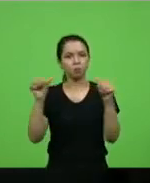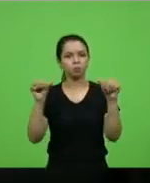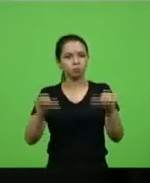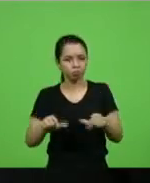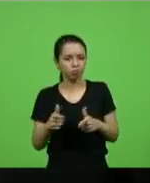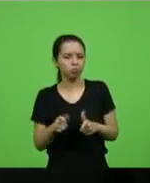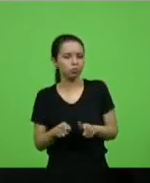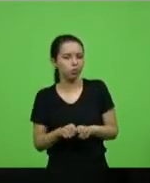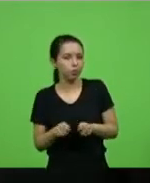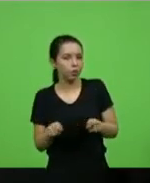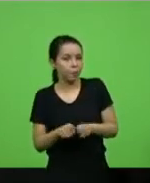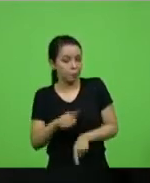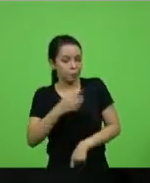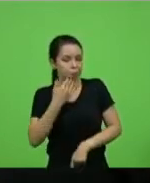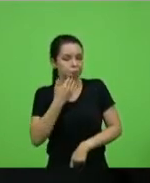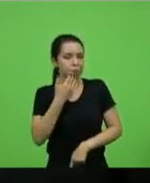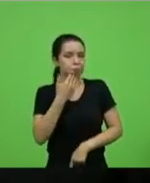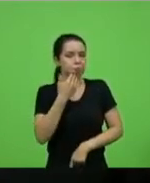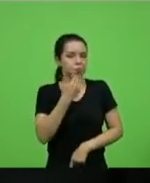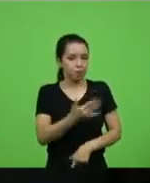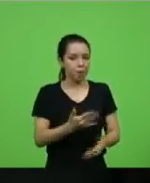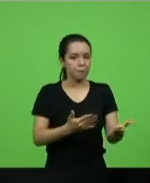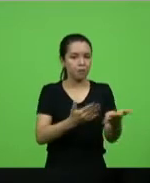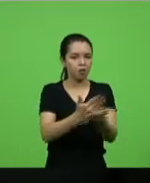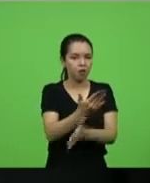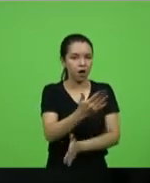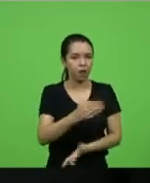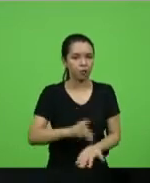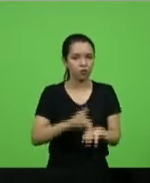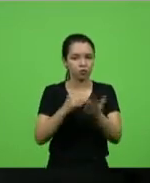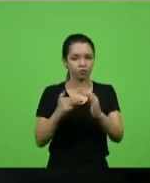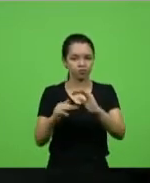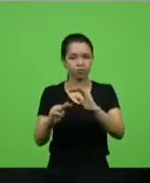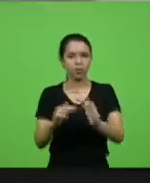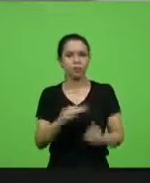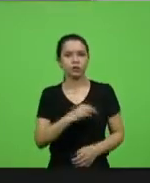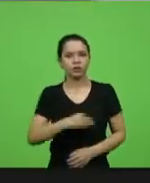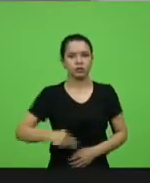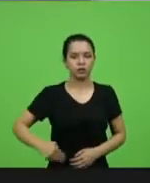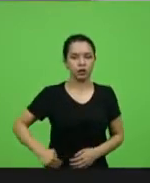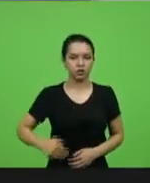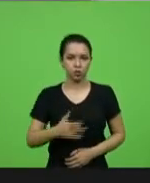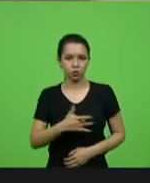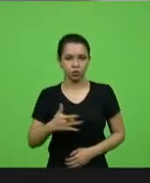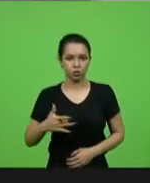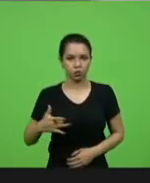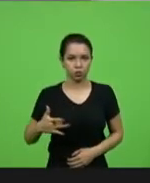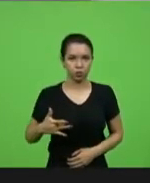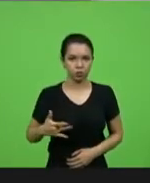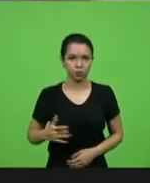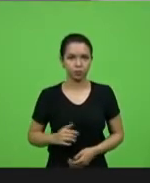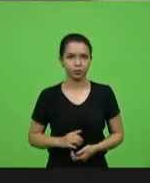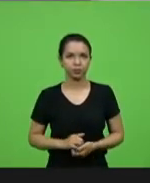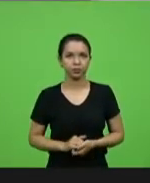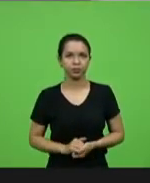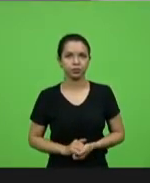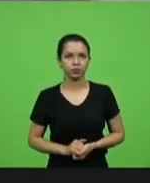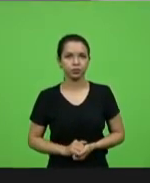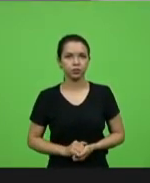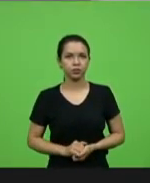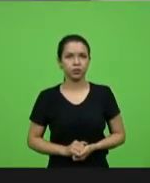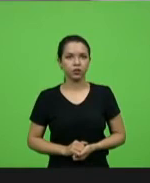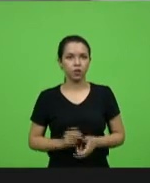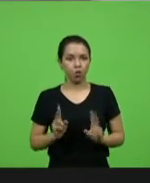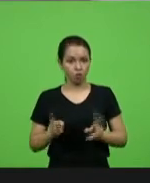possa aprovar essa moção e encaminhar ao ministro da Saúde. Obrigado. Pelo amor, seu presidente. Continua em